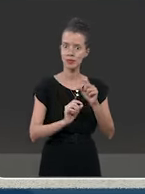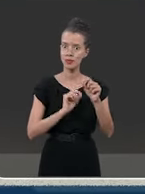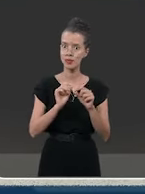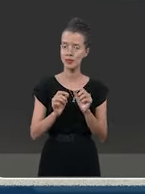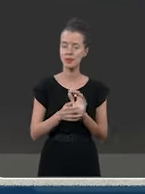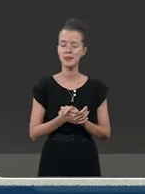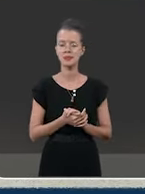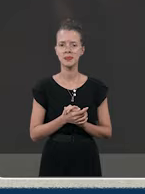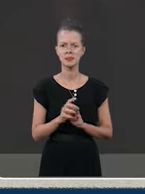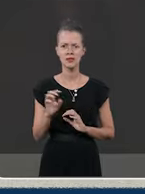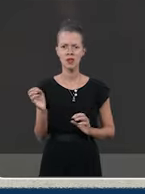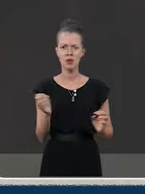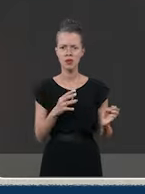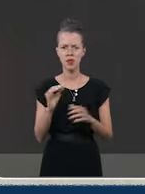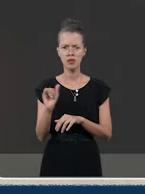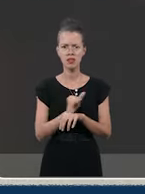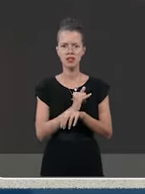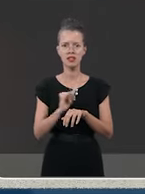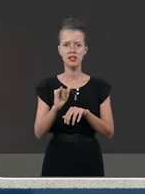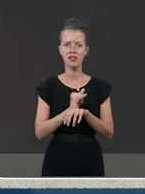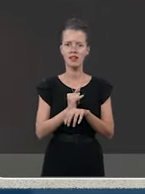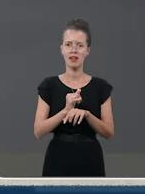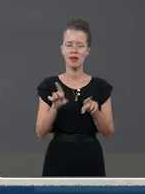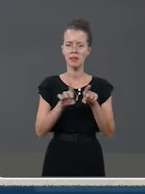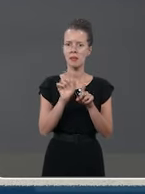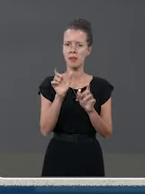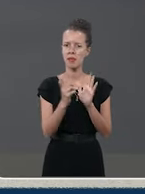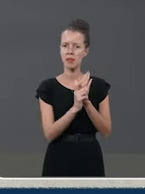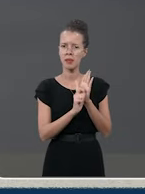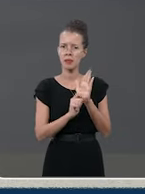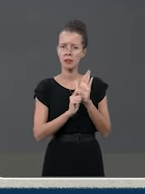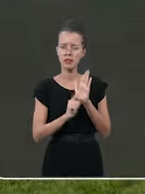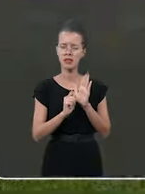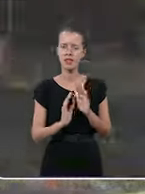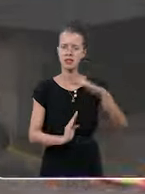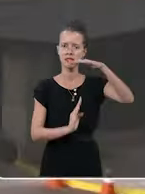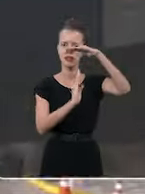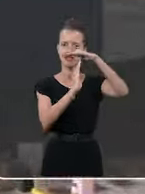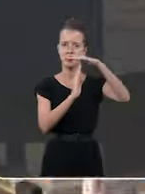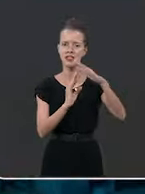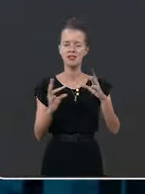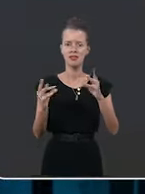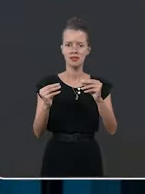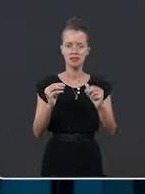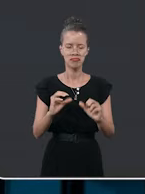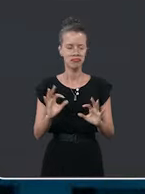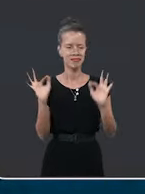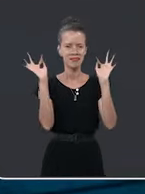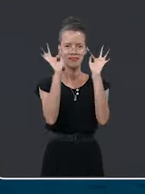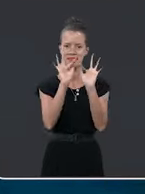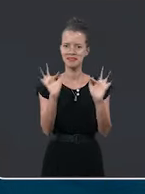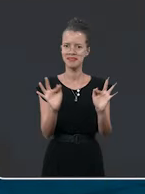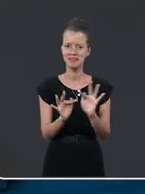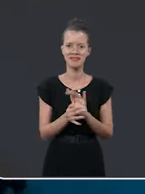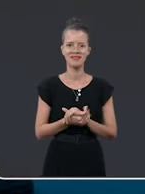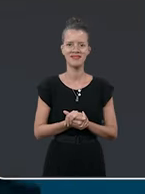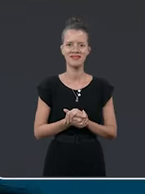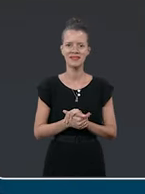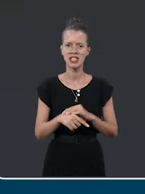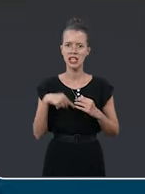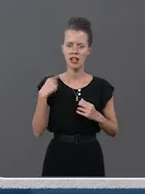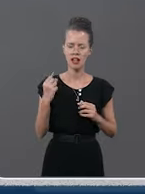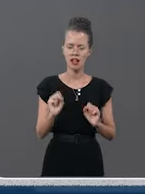que virá pelo futuro? Com inovação, estratégia post-it, o céu é o limite. Vão nos dar muito orgulho.